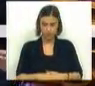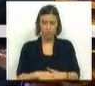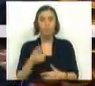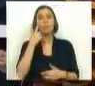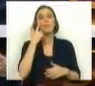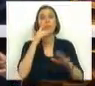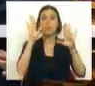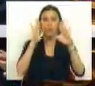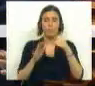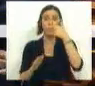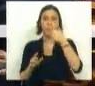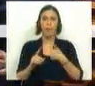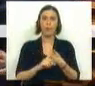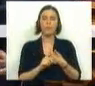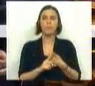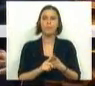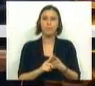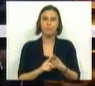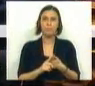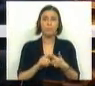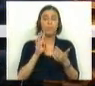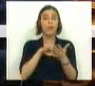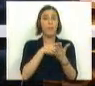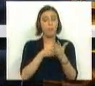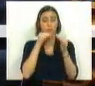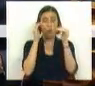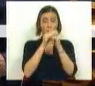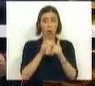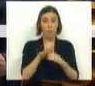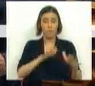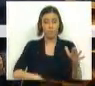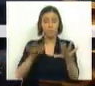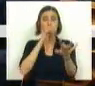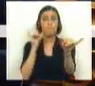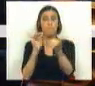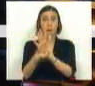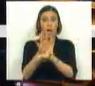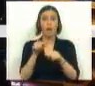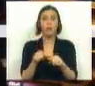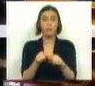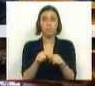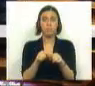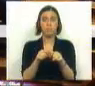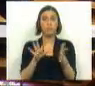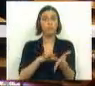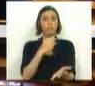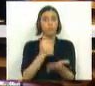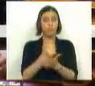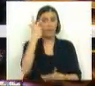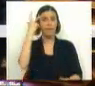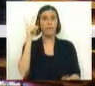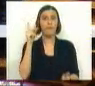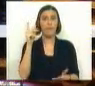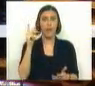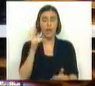Vejamos, em primeiro lugar, o Plano de Ordenamento do Espaço Marítimo que foi concluído em Fevereiro